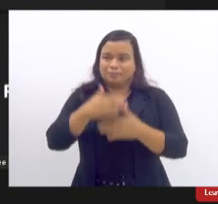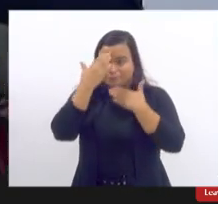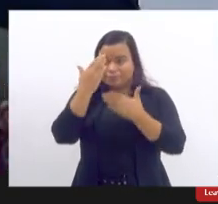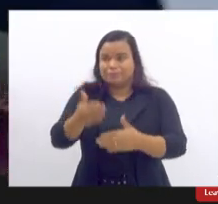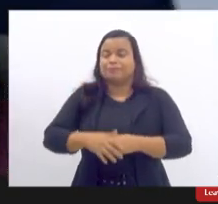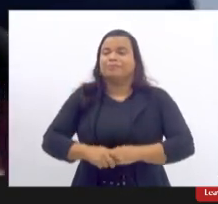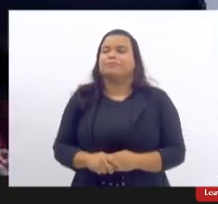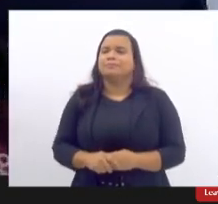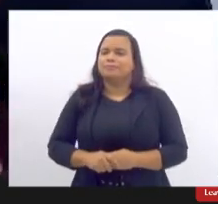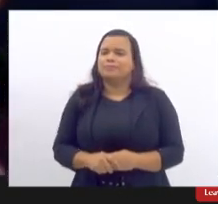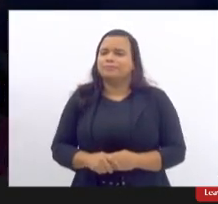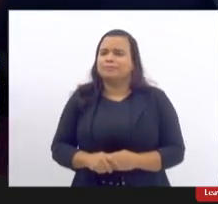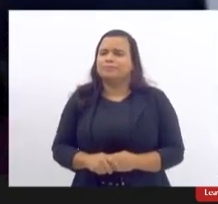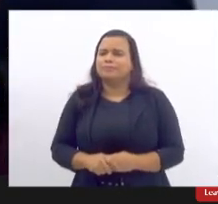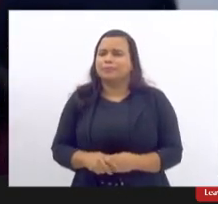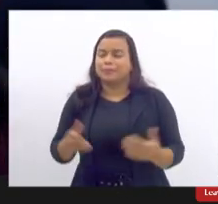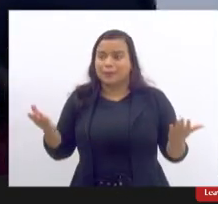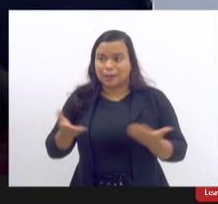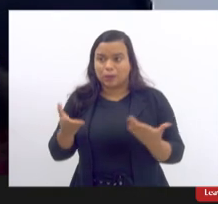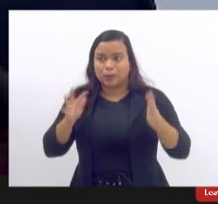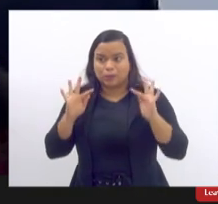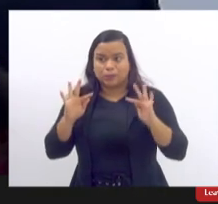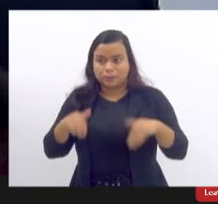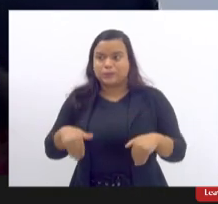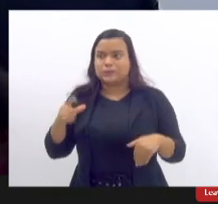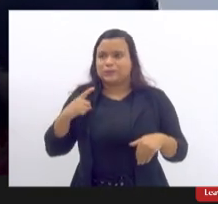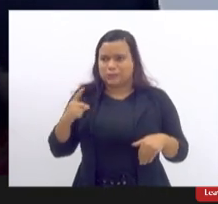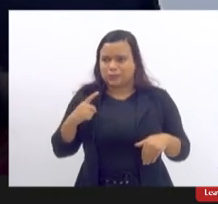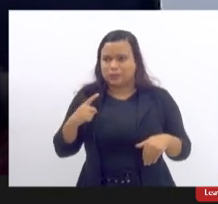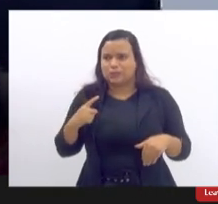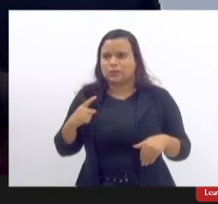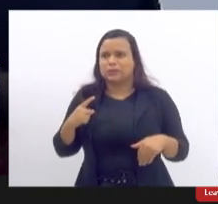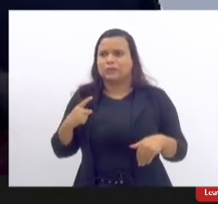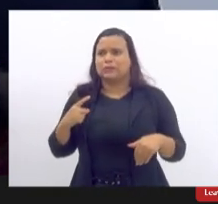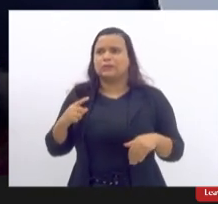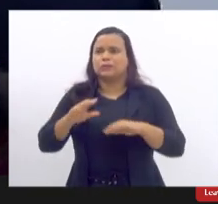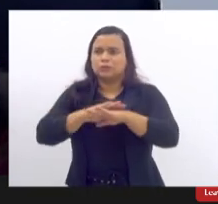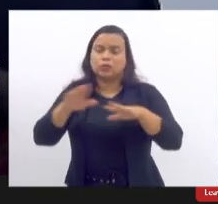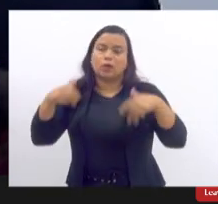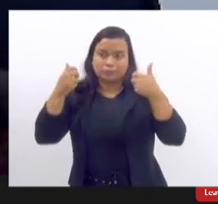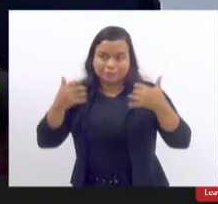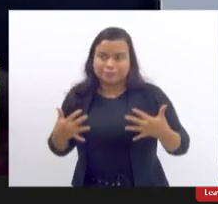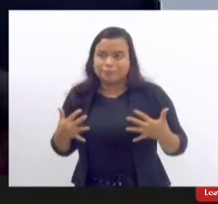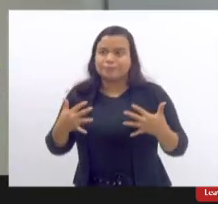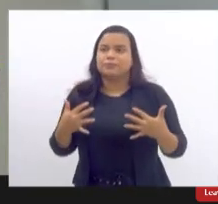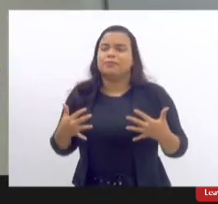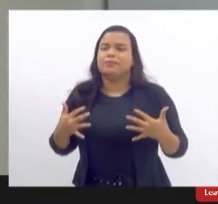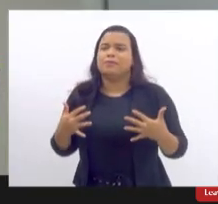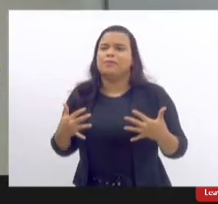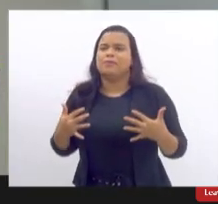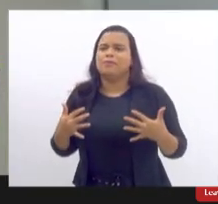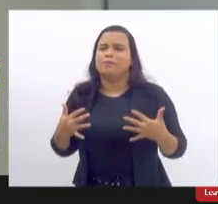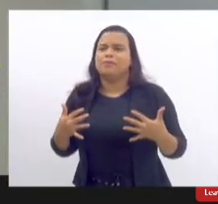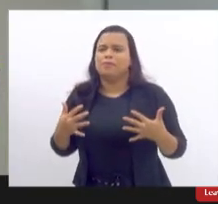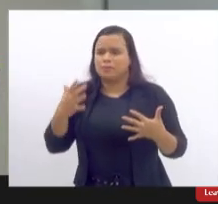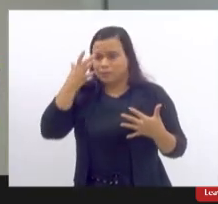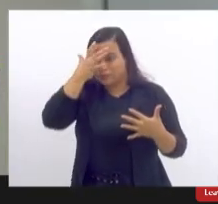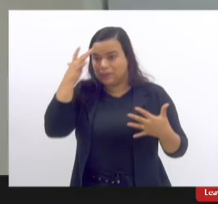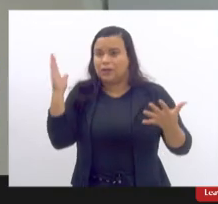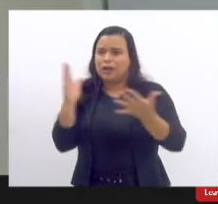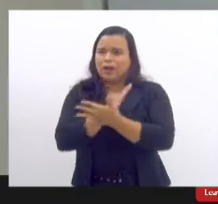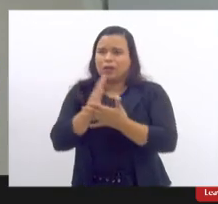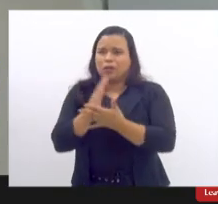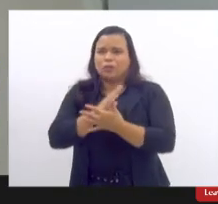olha agora com encerramento eu queria só falar uma palavra que algumas pessoas estranham